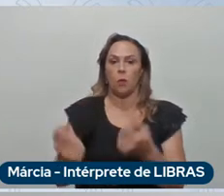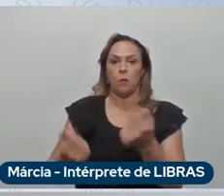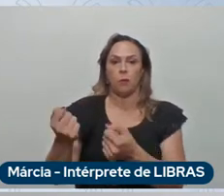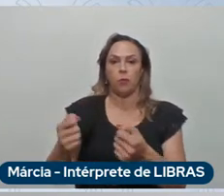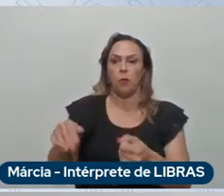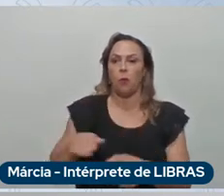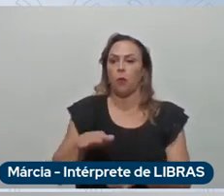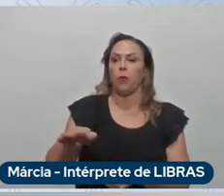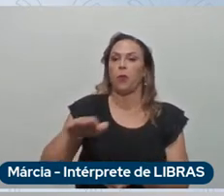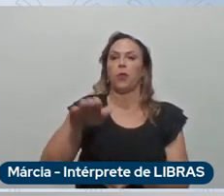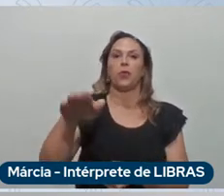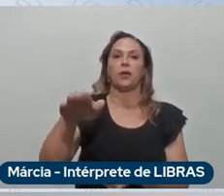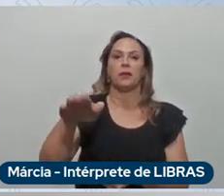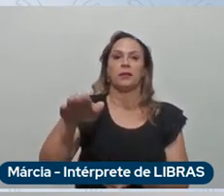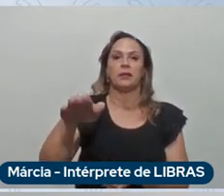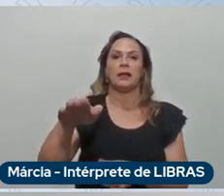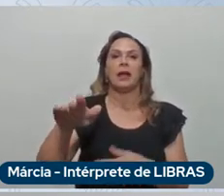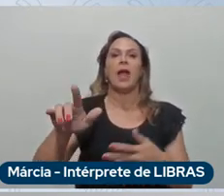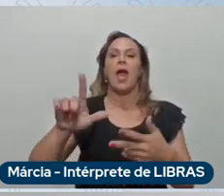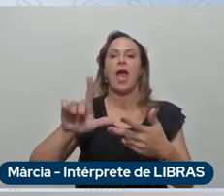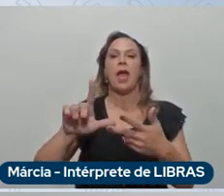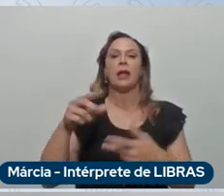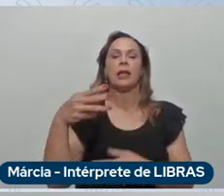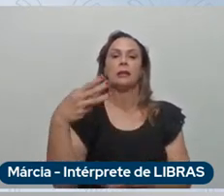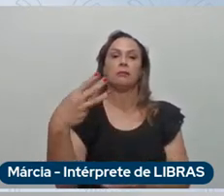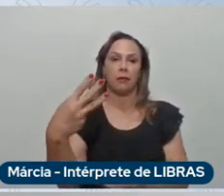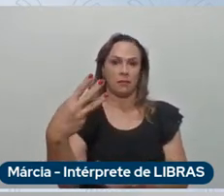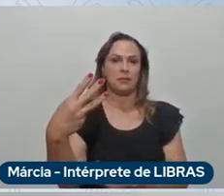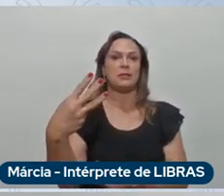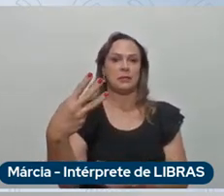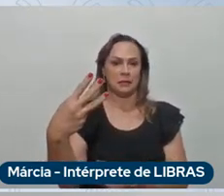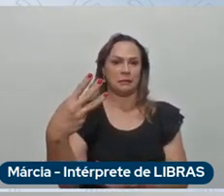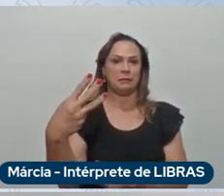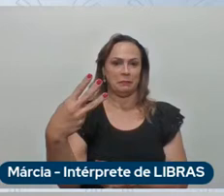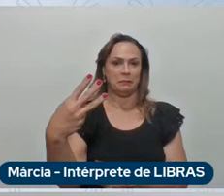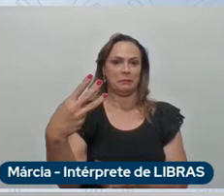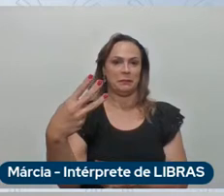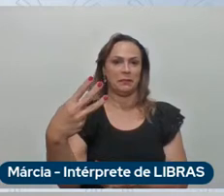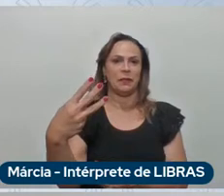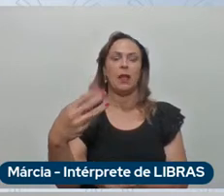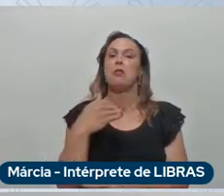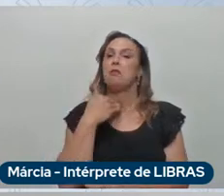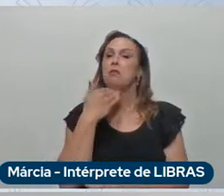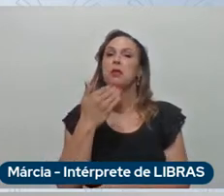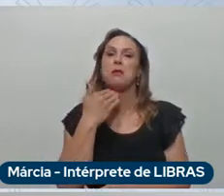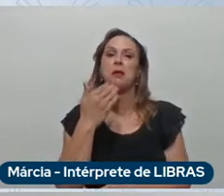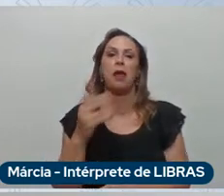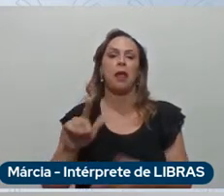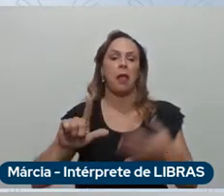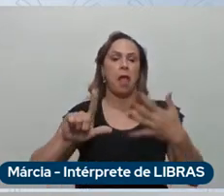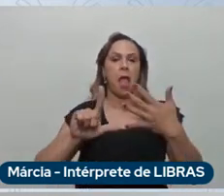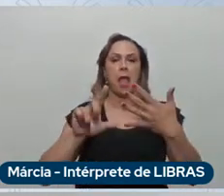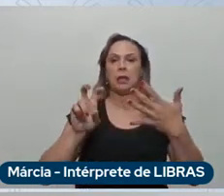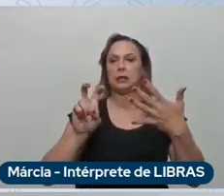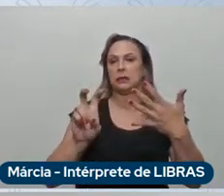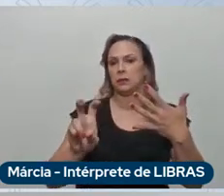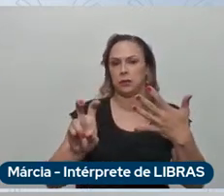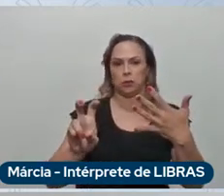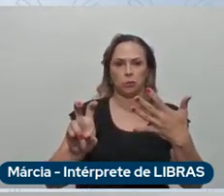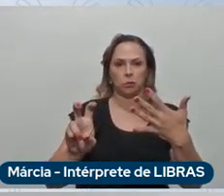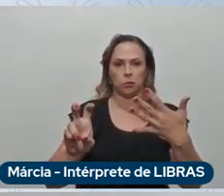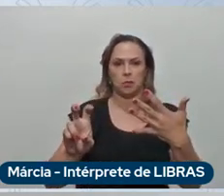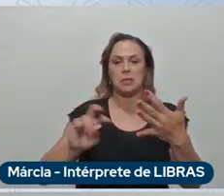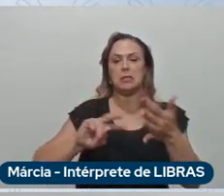ninguém chegou no L5 mas os projetos mais avançados das telanches assim como dos nossos compridores